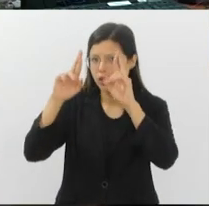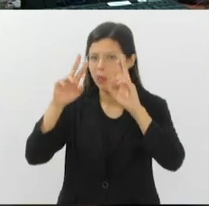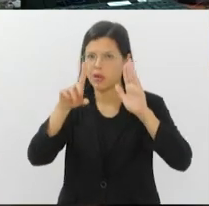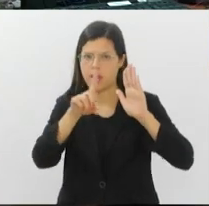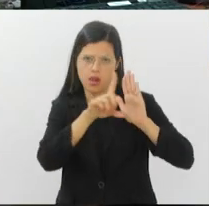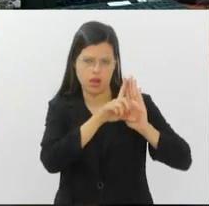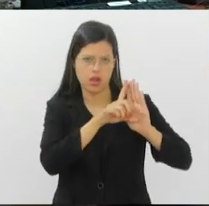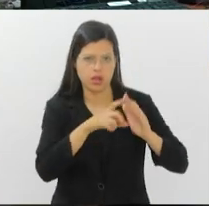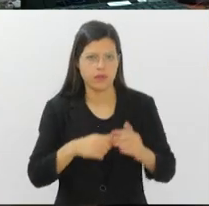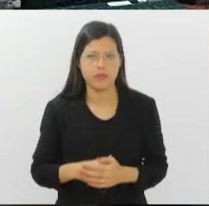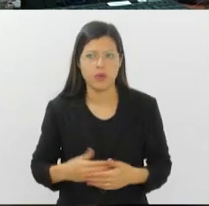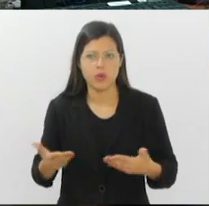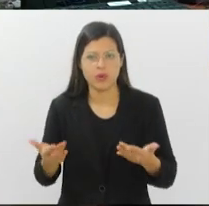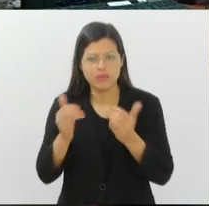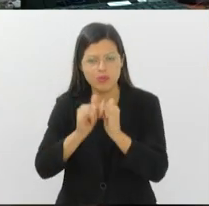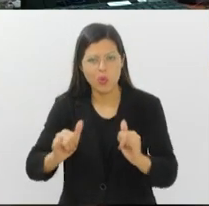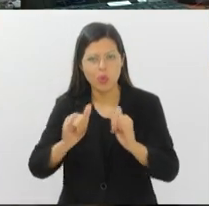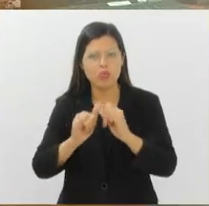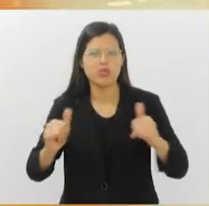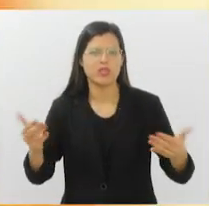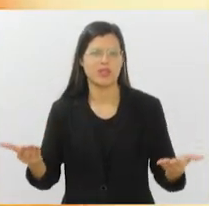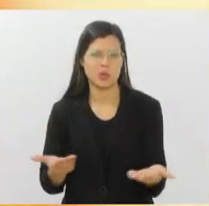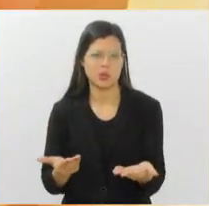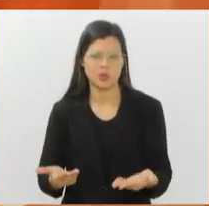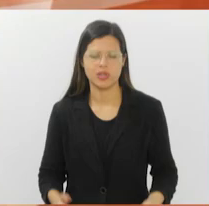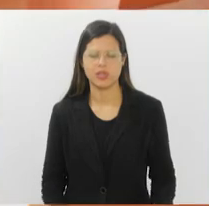E vamos ao nosso giro de notícias de hoje.